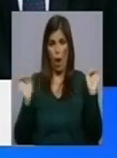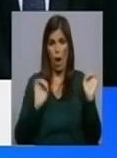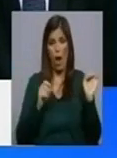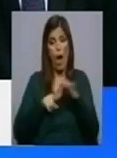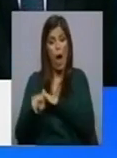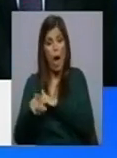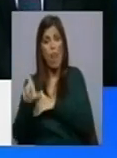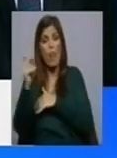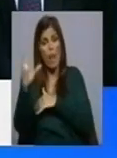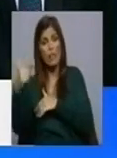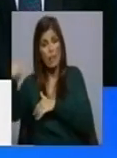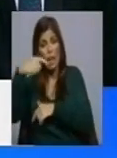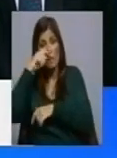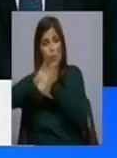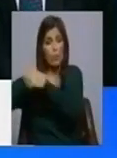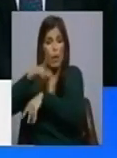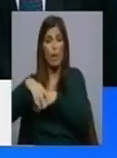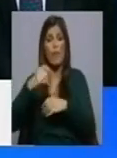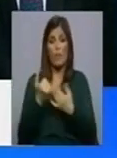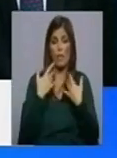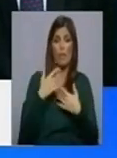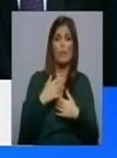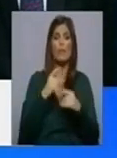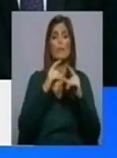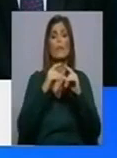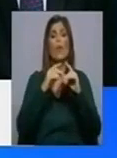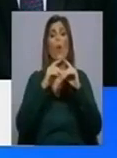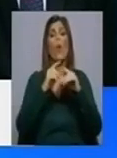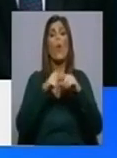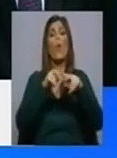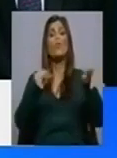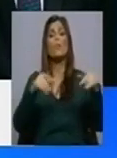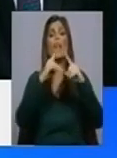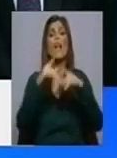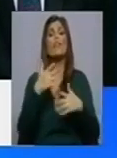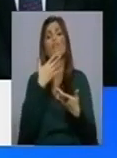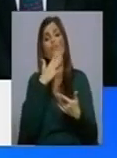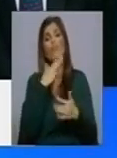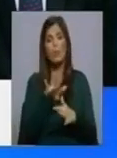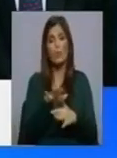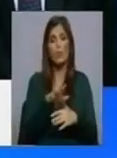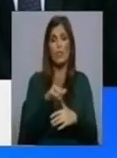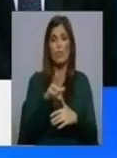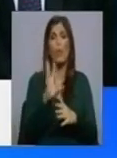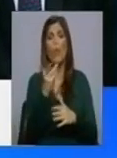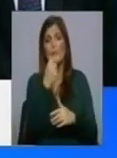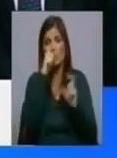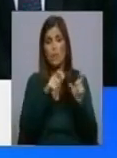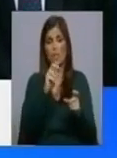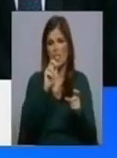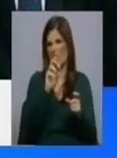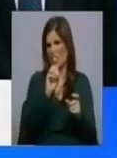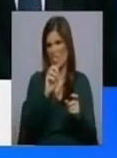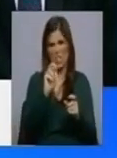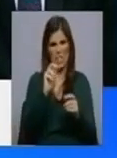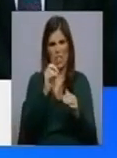onde havia pessoas infectadas. de campanha? Qual é a taxa? Quantas pessoas estão... Nós neste momento temos cerca de 30, 30 e tal pessoas neste momento no hospital de campanha. A